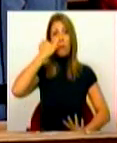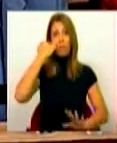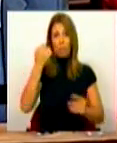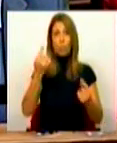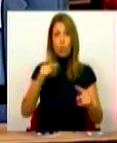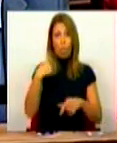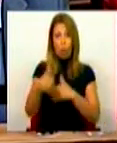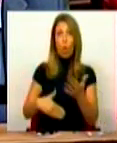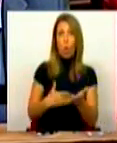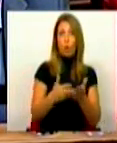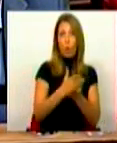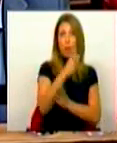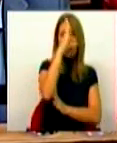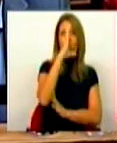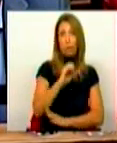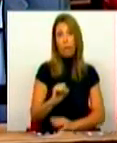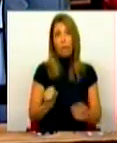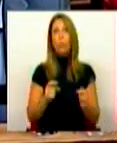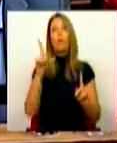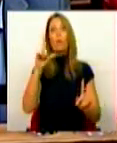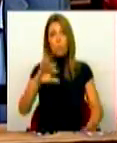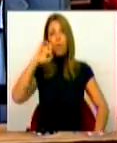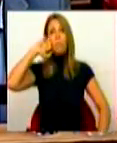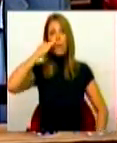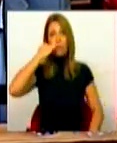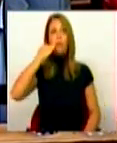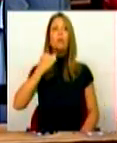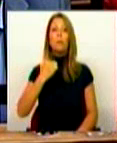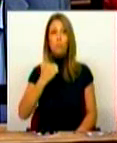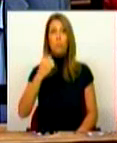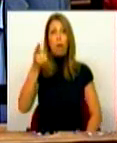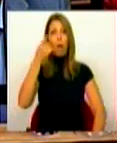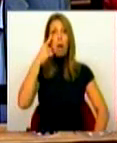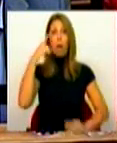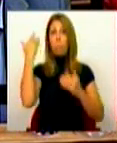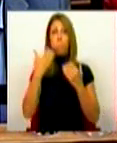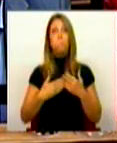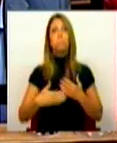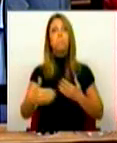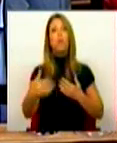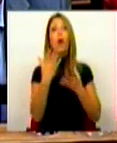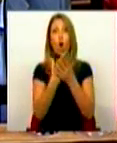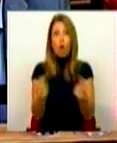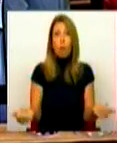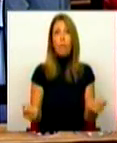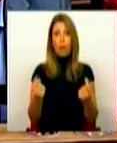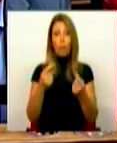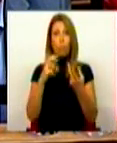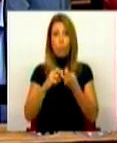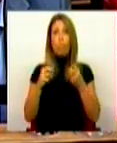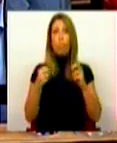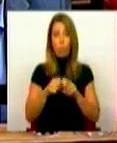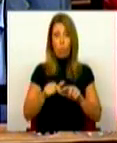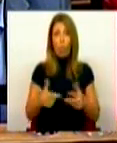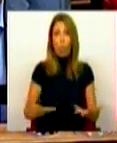do Estado, como sobretudo comprometeríamos duradouramente a resolução de um problema que é hoje uma